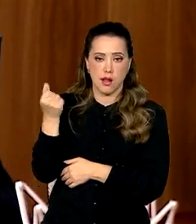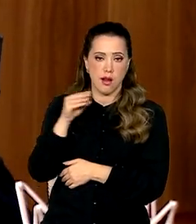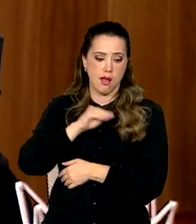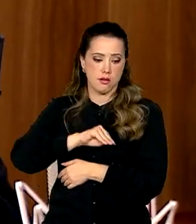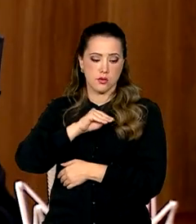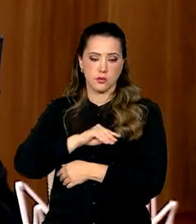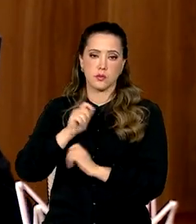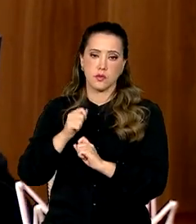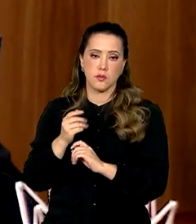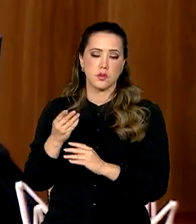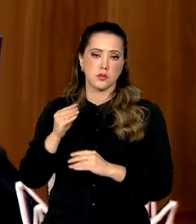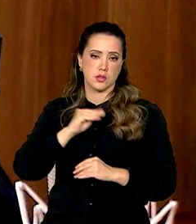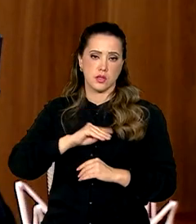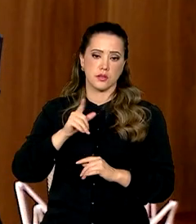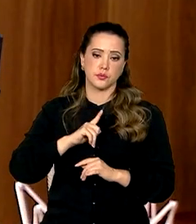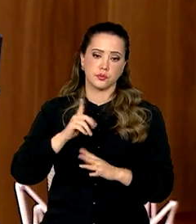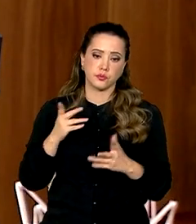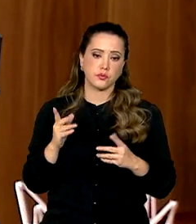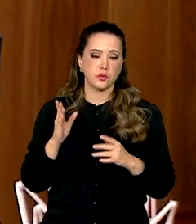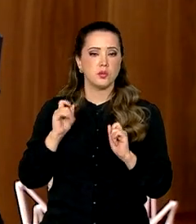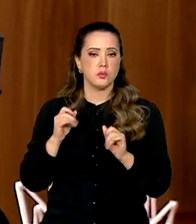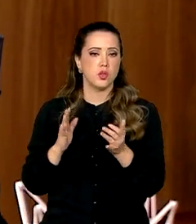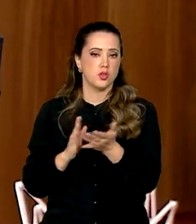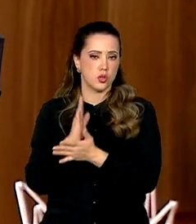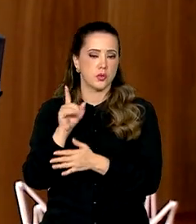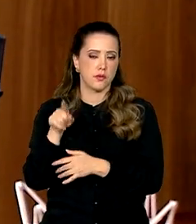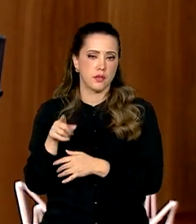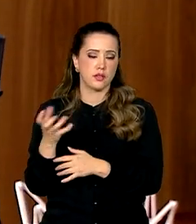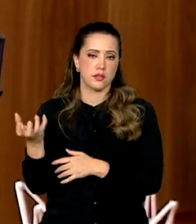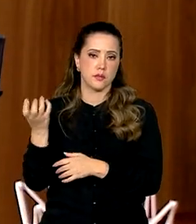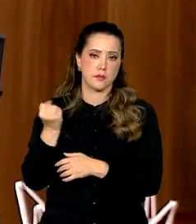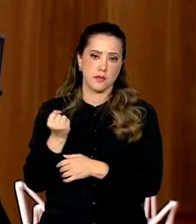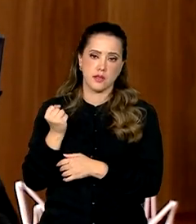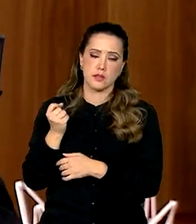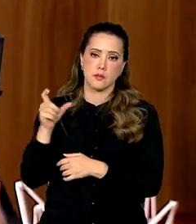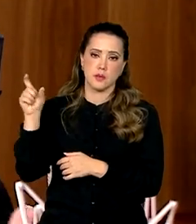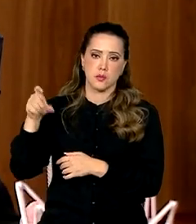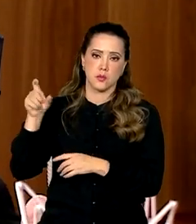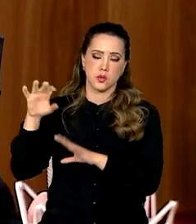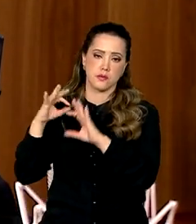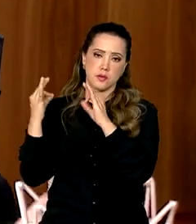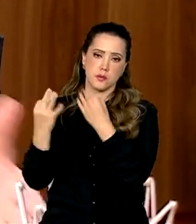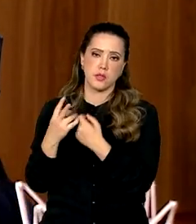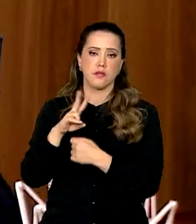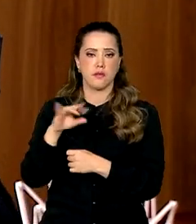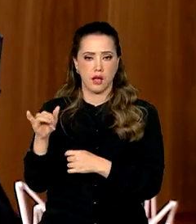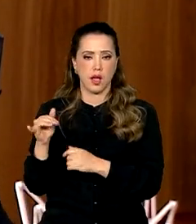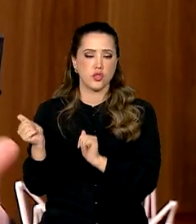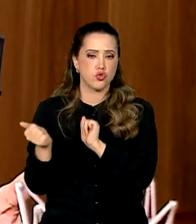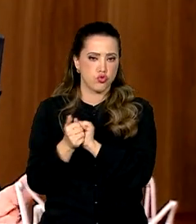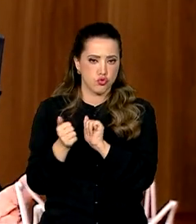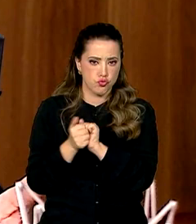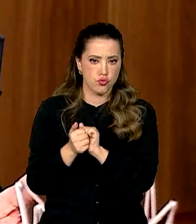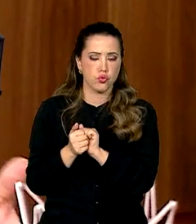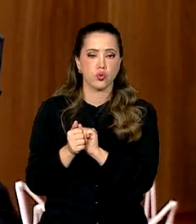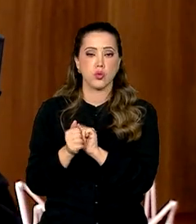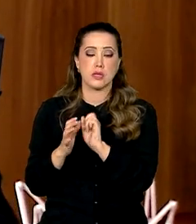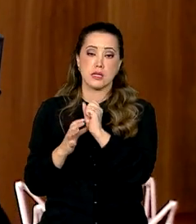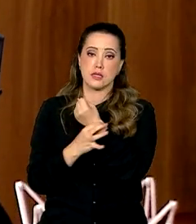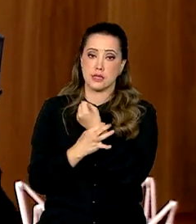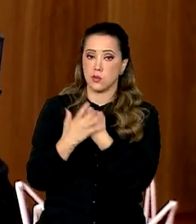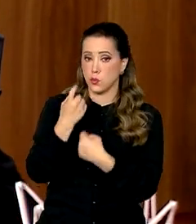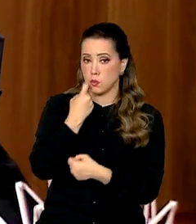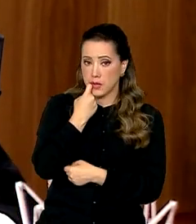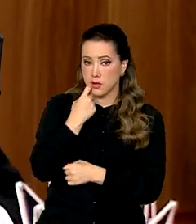que ele se sustente, portanto, ele está apto a receber o Bolsa Família, ele receberá nesse período do seguro-defeso os dois programas